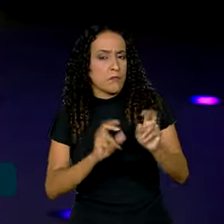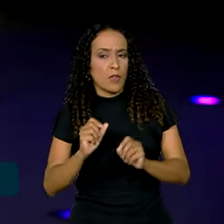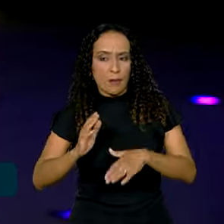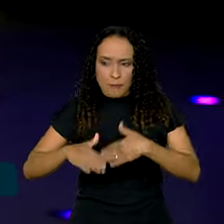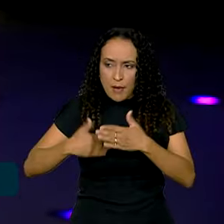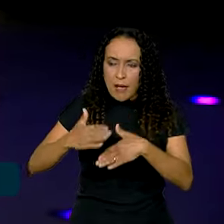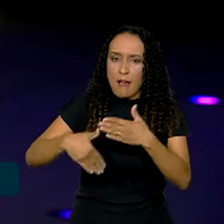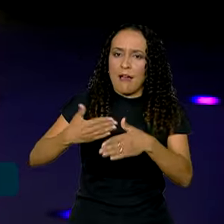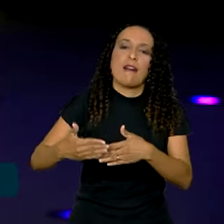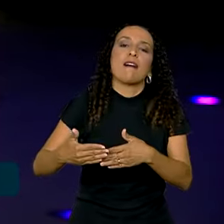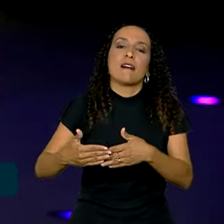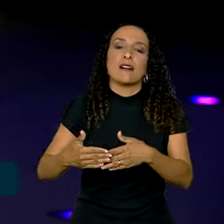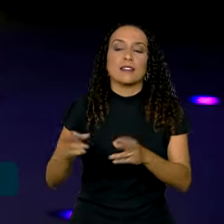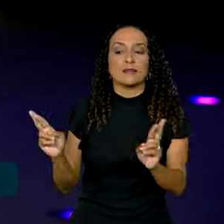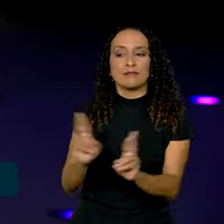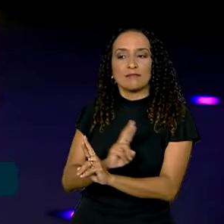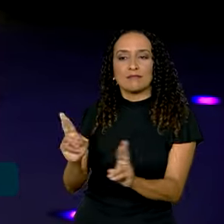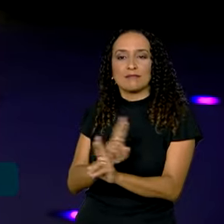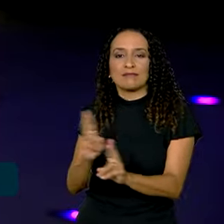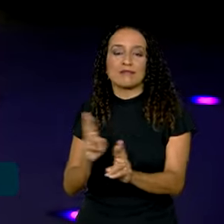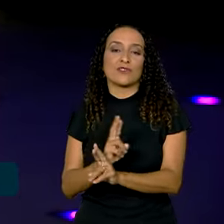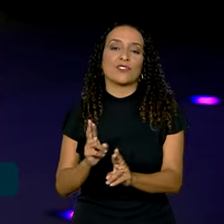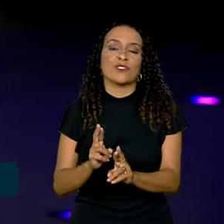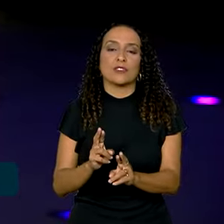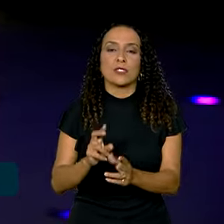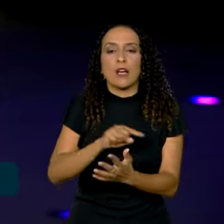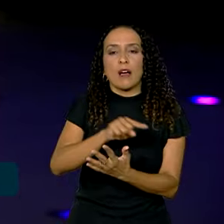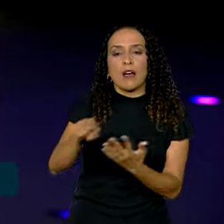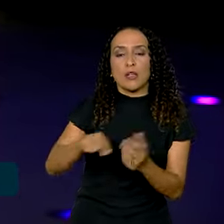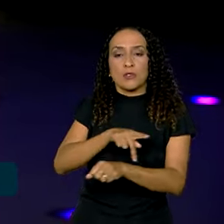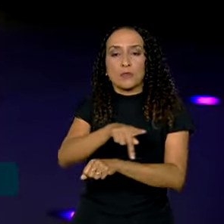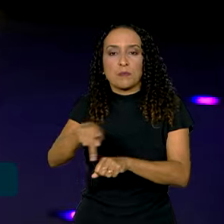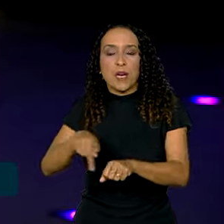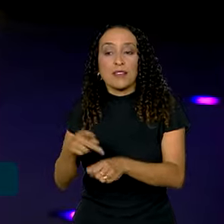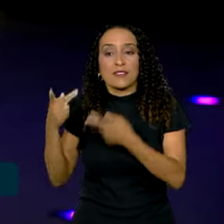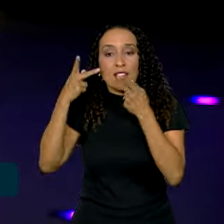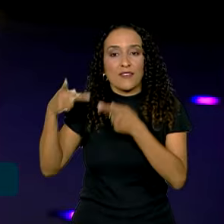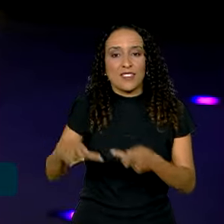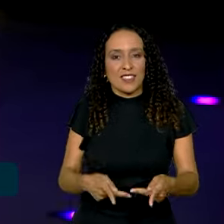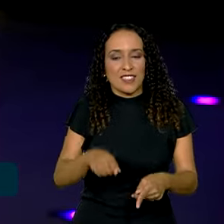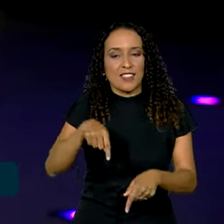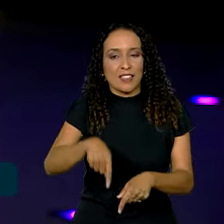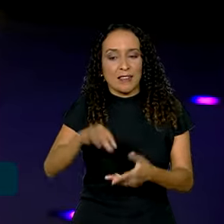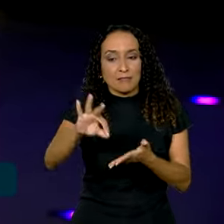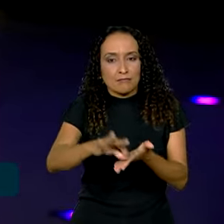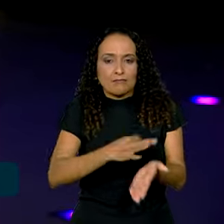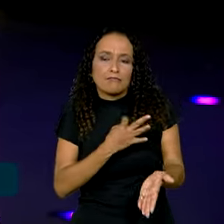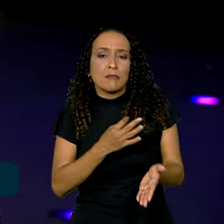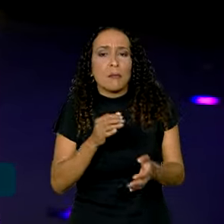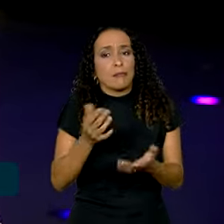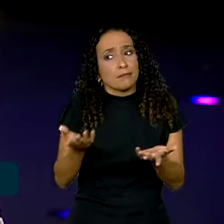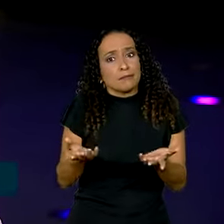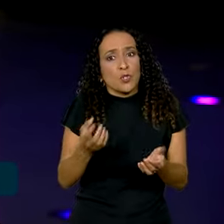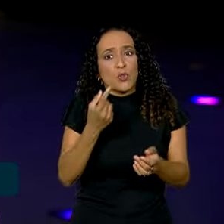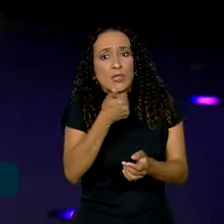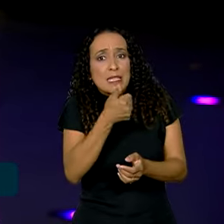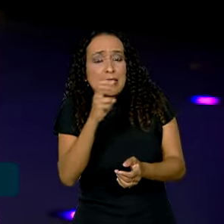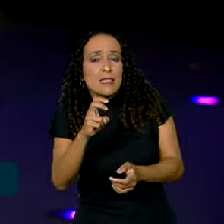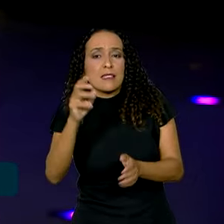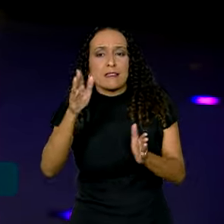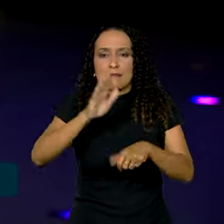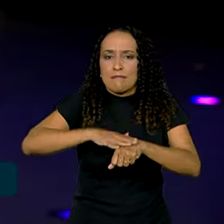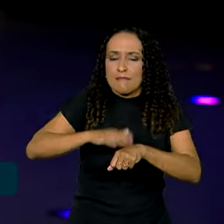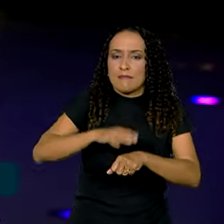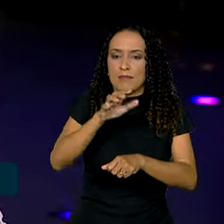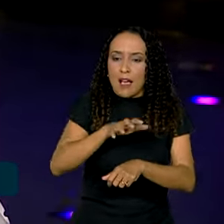avanços aí nas relações bilaterais entre os países durante essa visita, com assinatura de pelo menos 15 atos